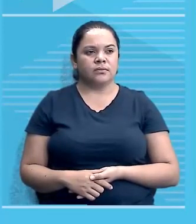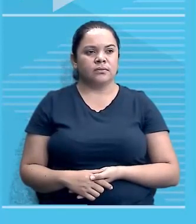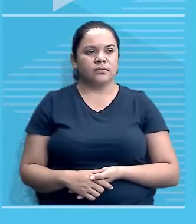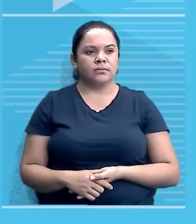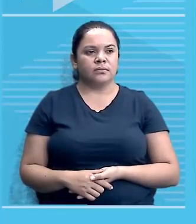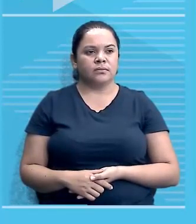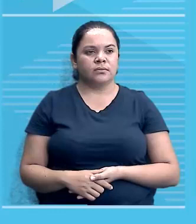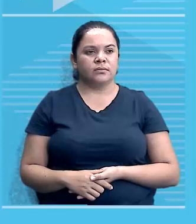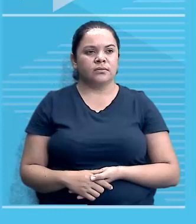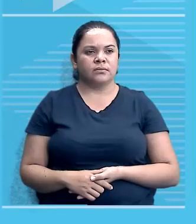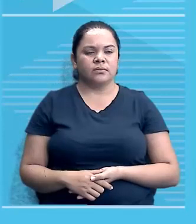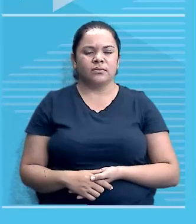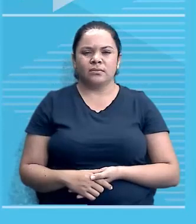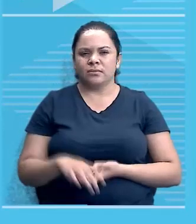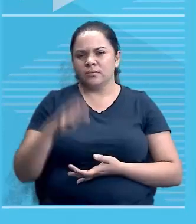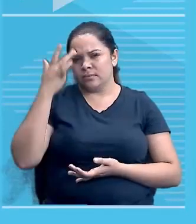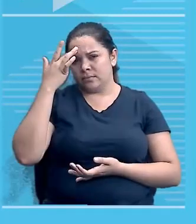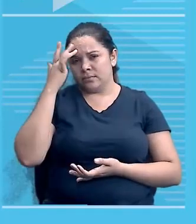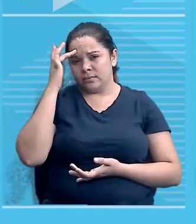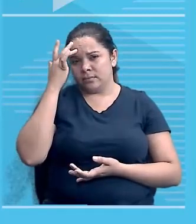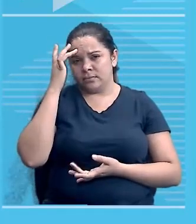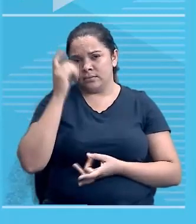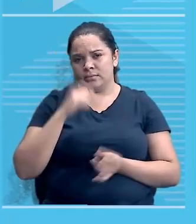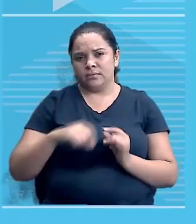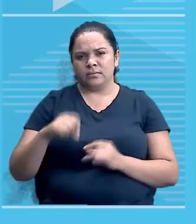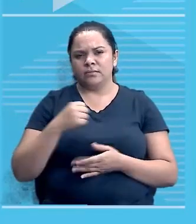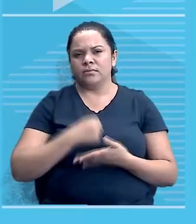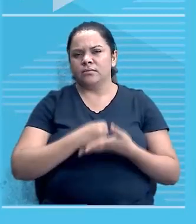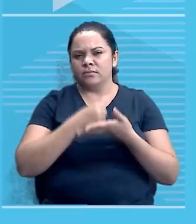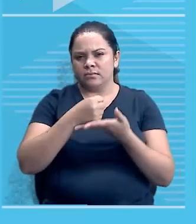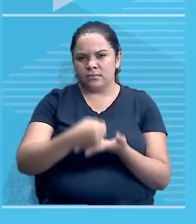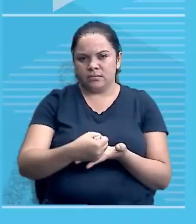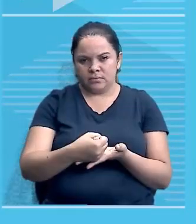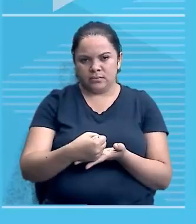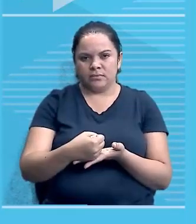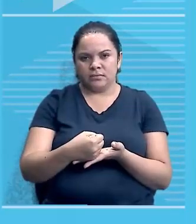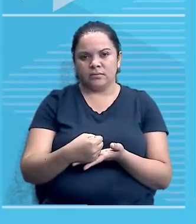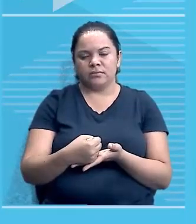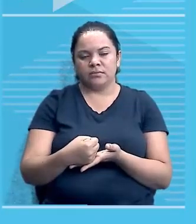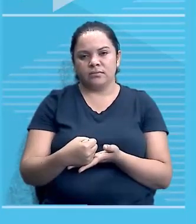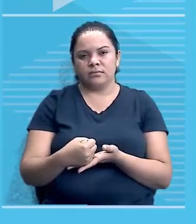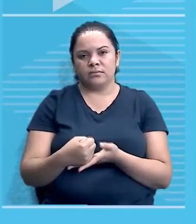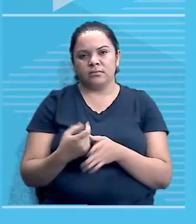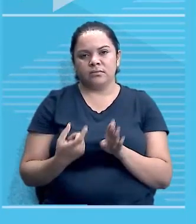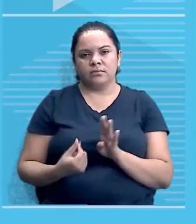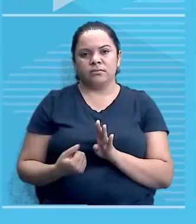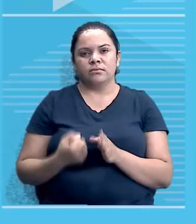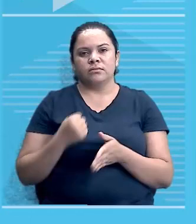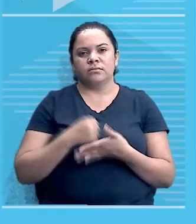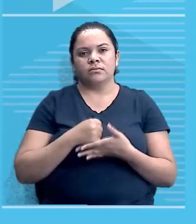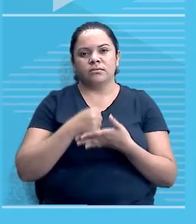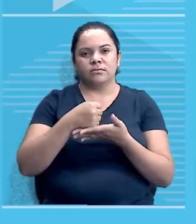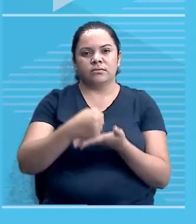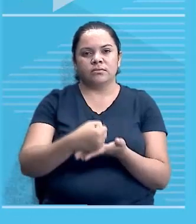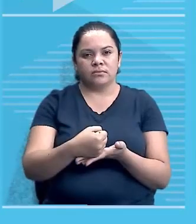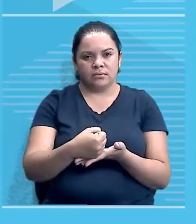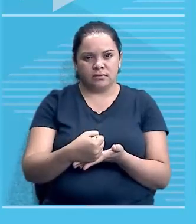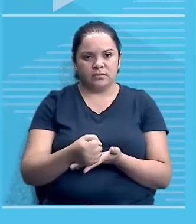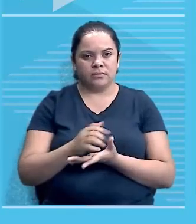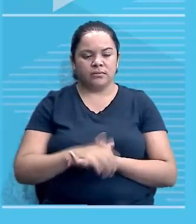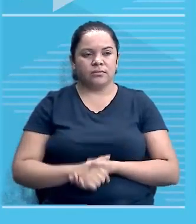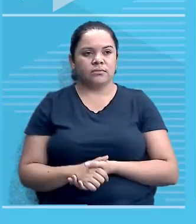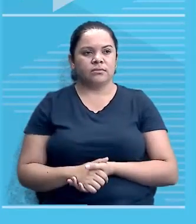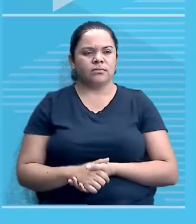-descolonização. O que você acha? Você acha que apoiou, que eles apoiaram os burgueses metropolitanos?